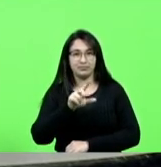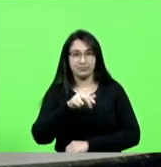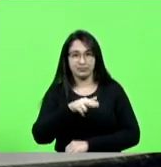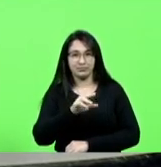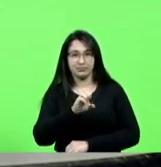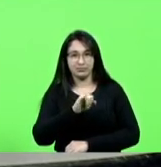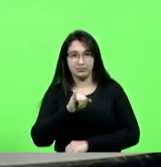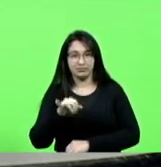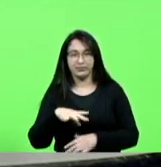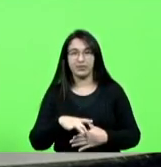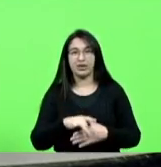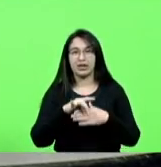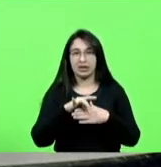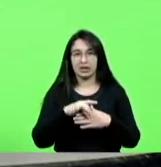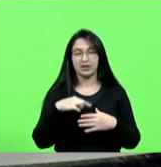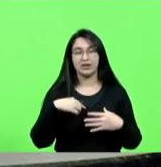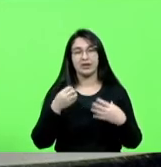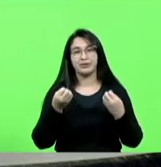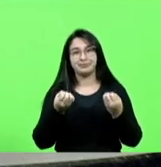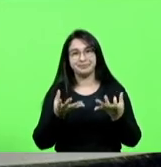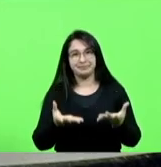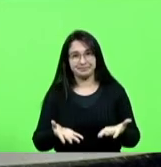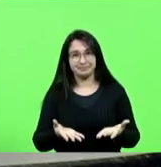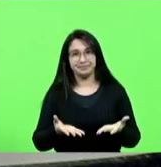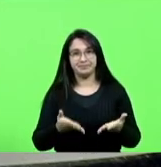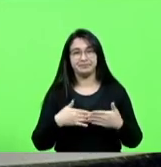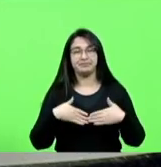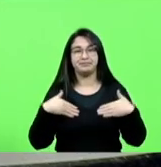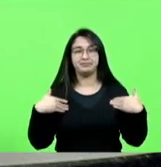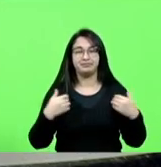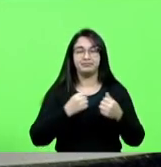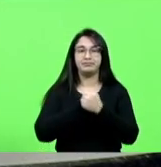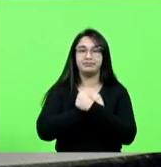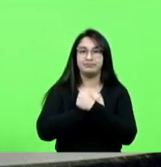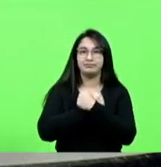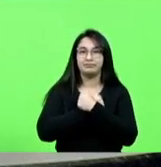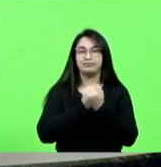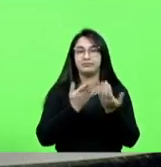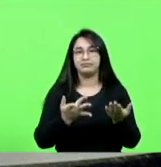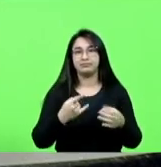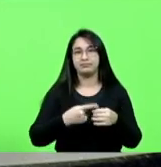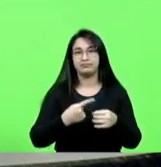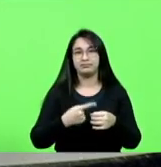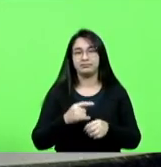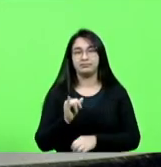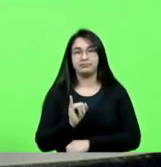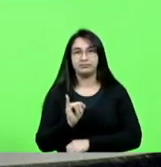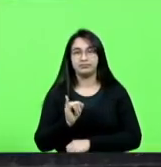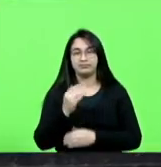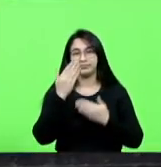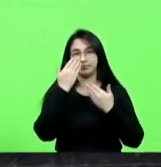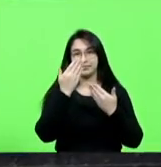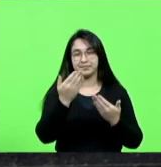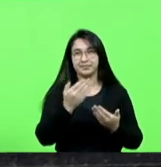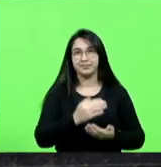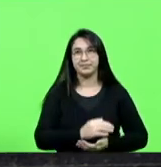comunitários, eu entrego então a minha homenagem e o meu abraço à cidade de Itajaí. Muito obrigada.